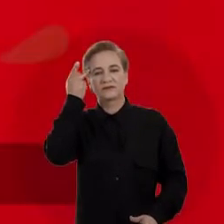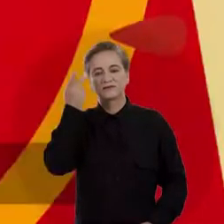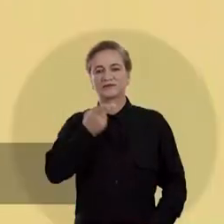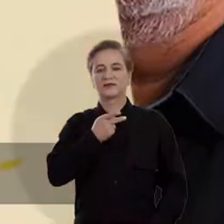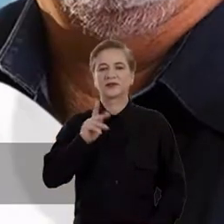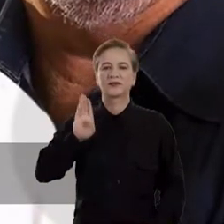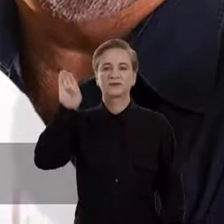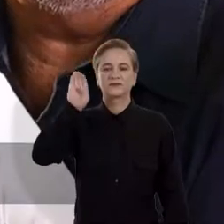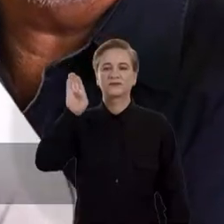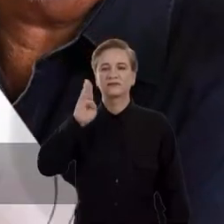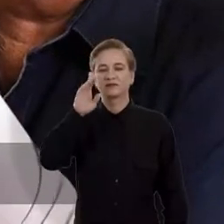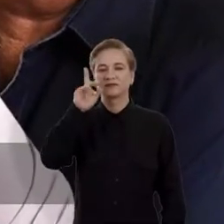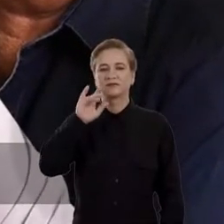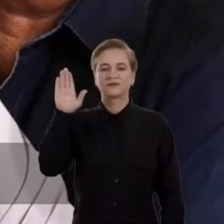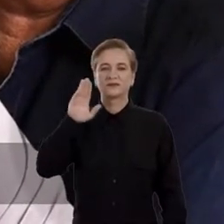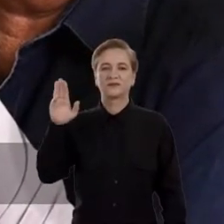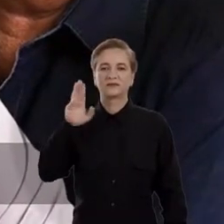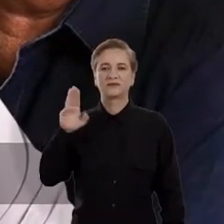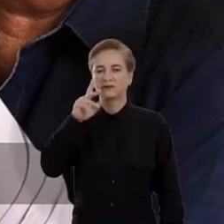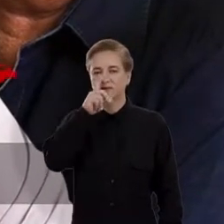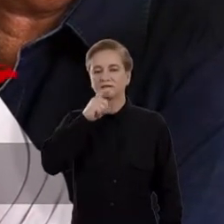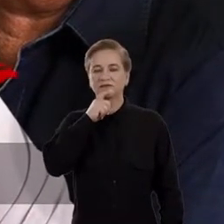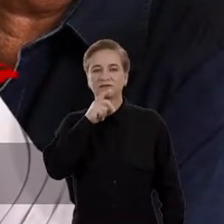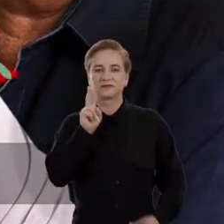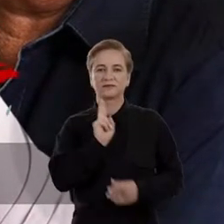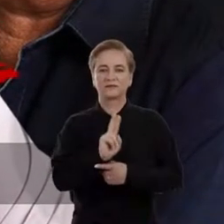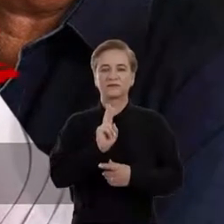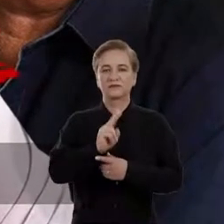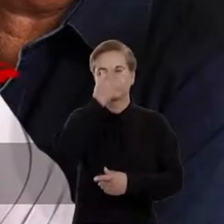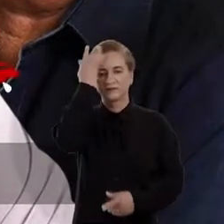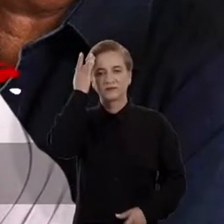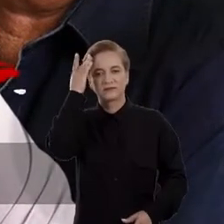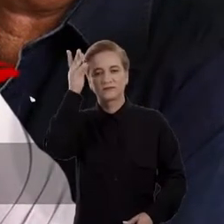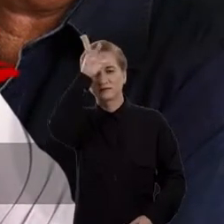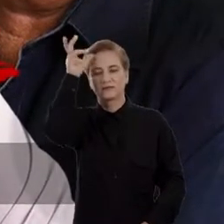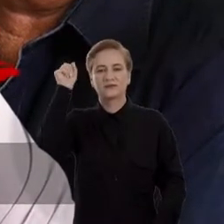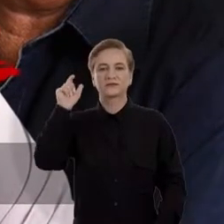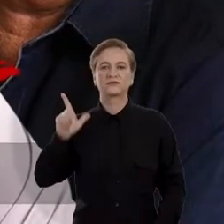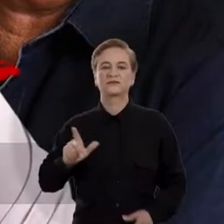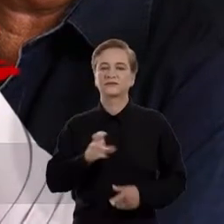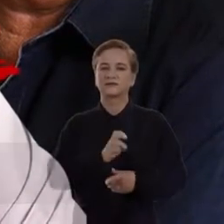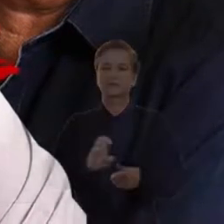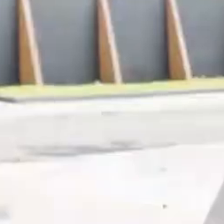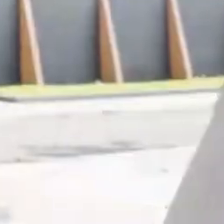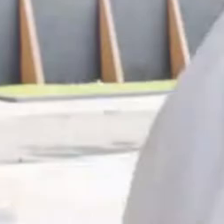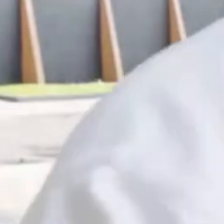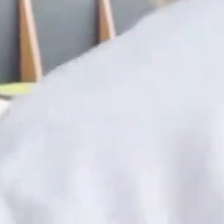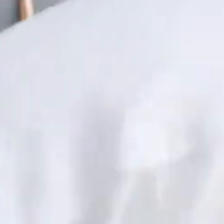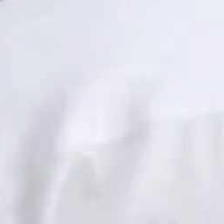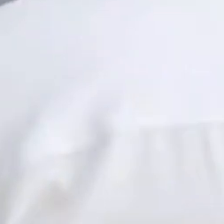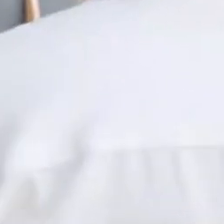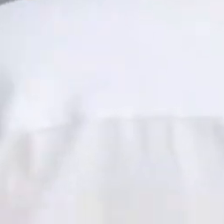Maducci, o candidato do Lula e do Zeca do PT para cuidar das pessoas do Mato Grosso do Sul.